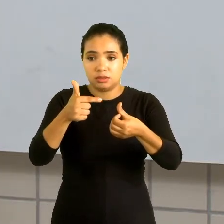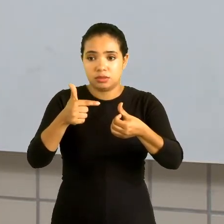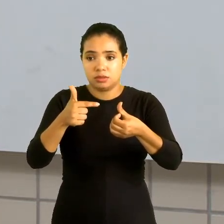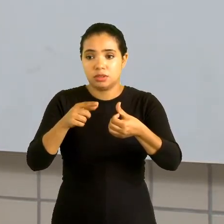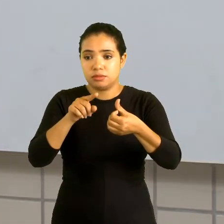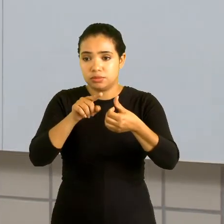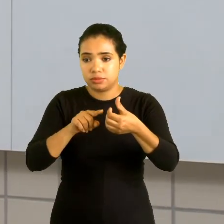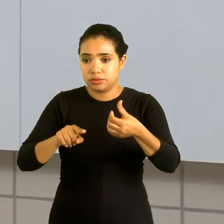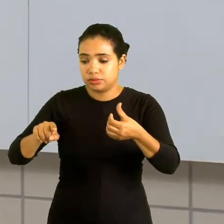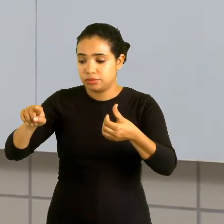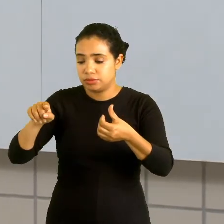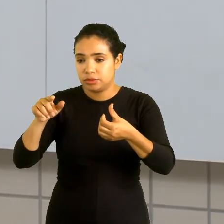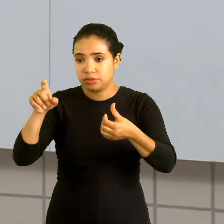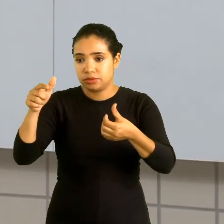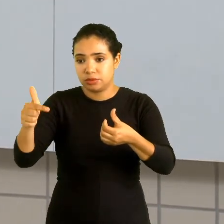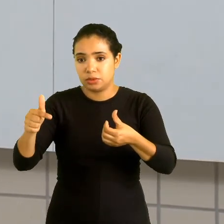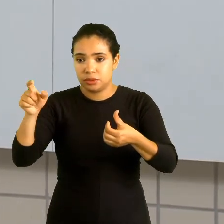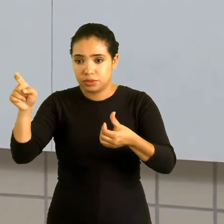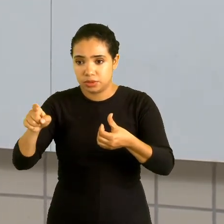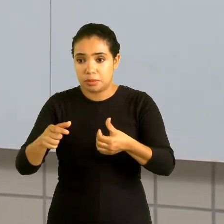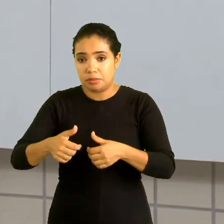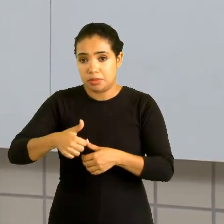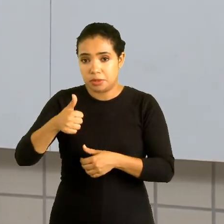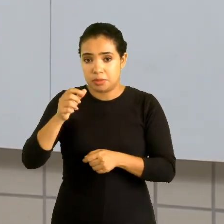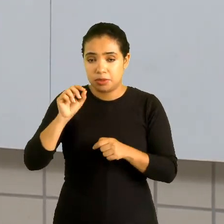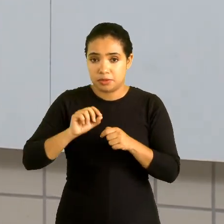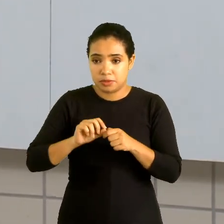Ou seja, primeiro eu vou fazer